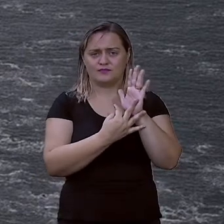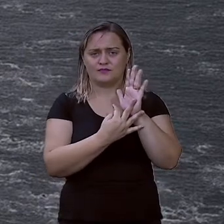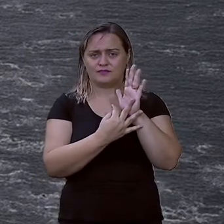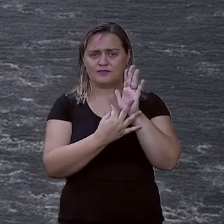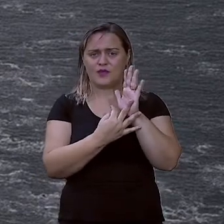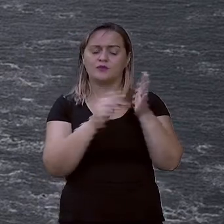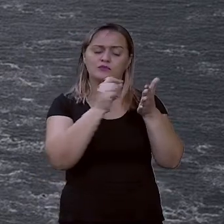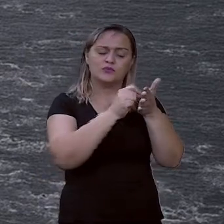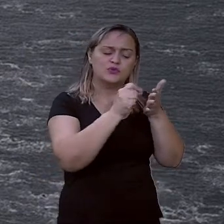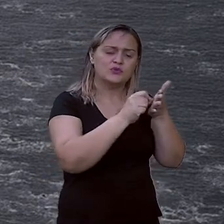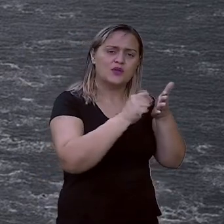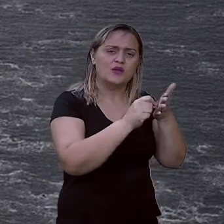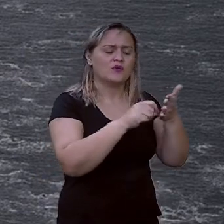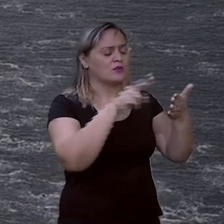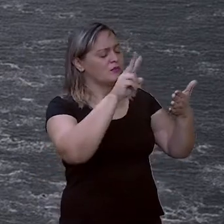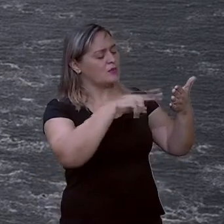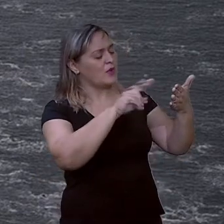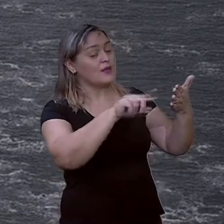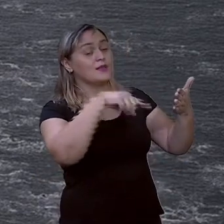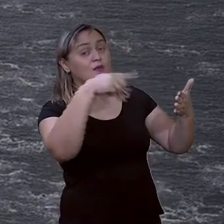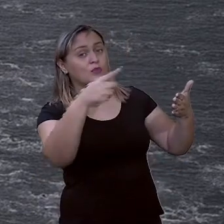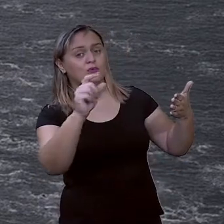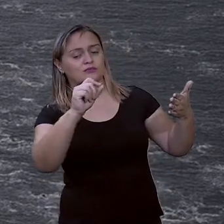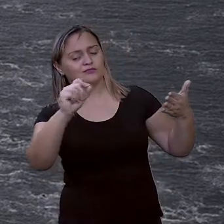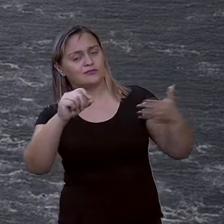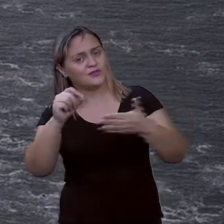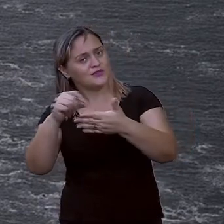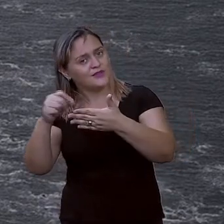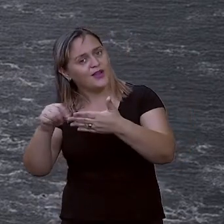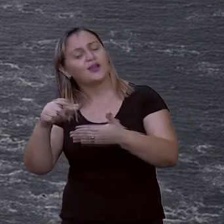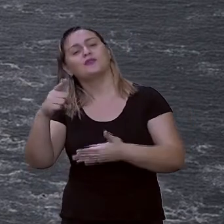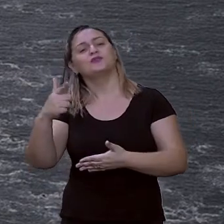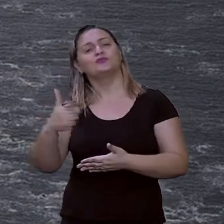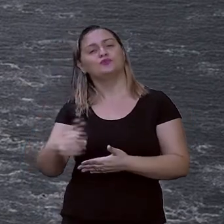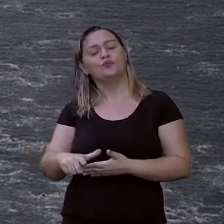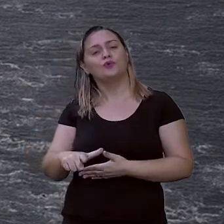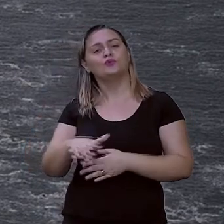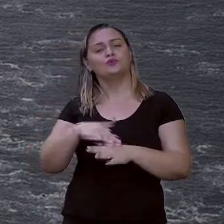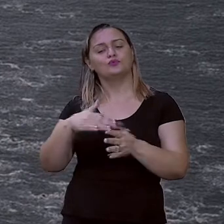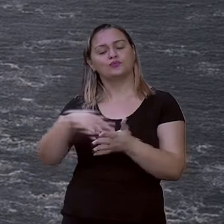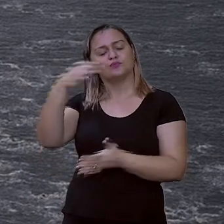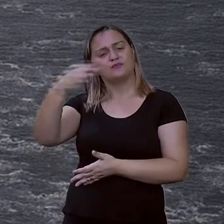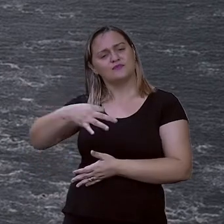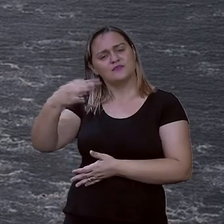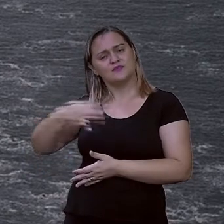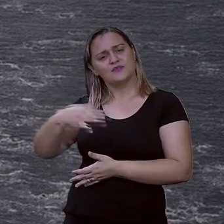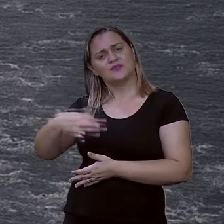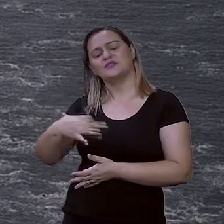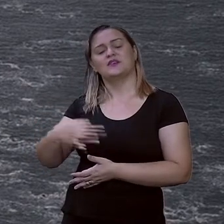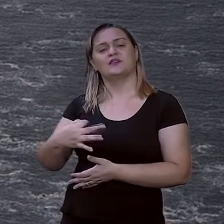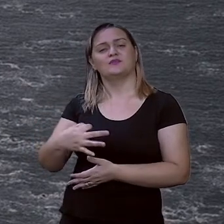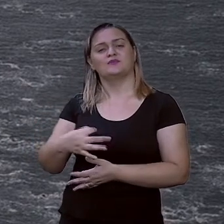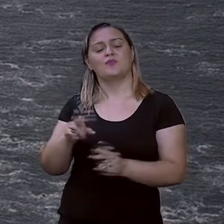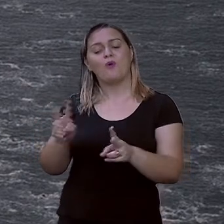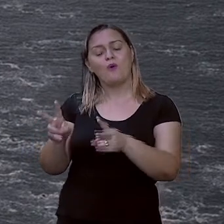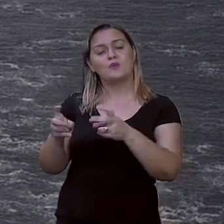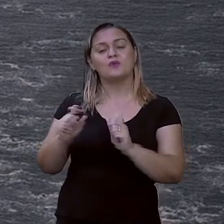E depois desse rascunho pronto, você faz o quê? Releu o escreveu, observando o quê, pessoal?